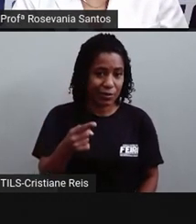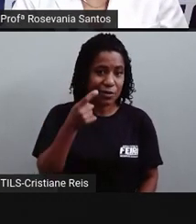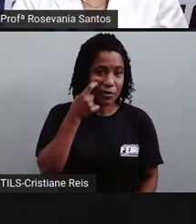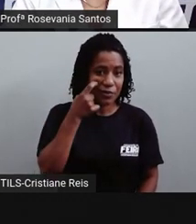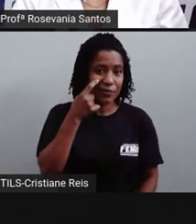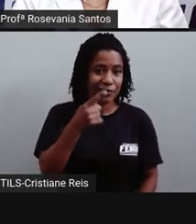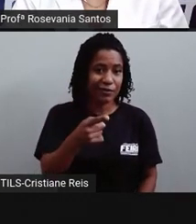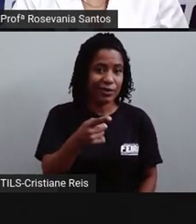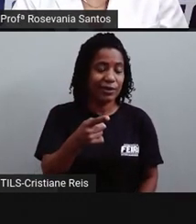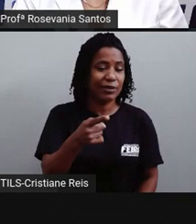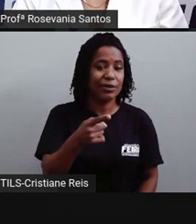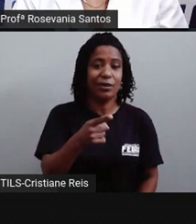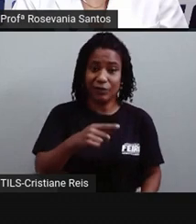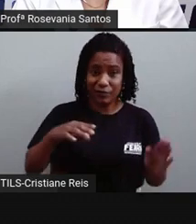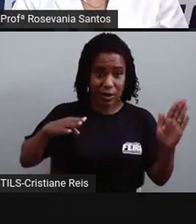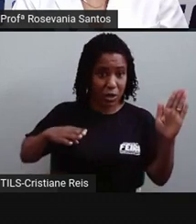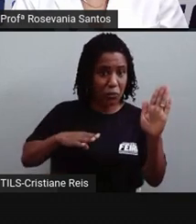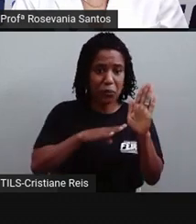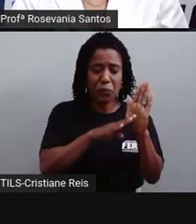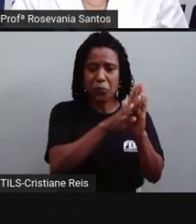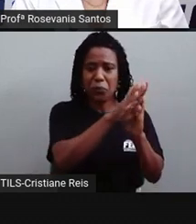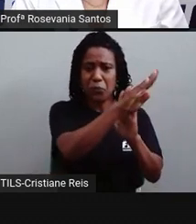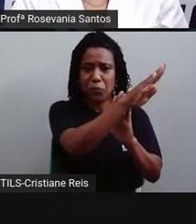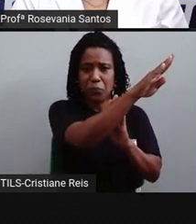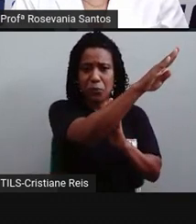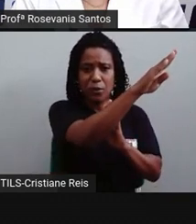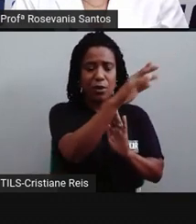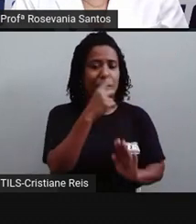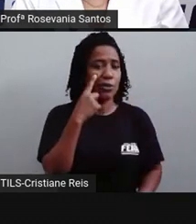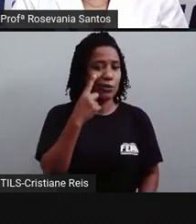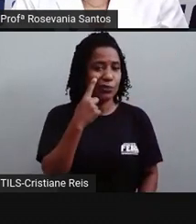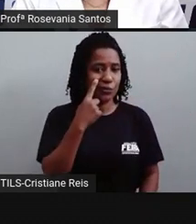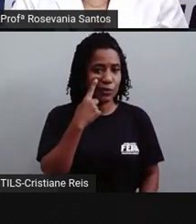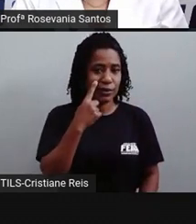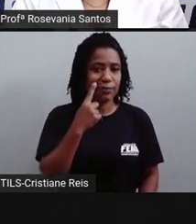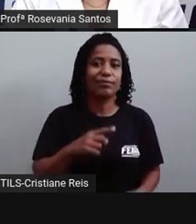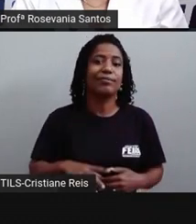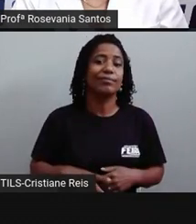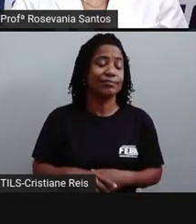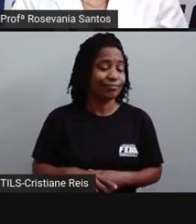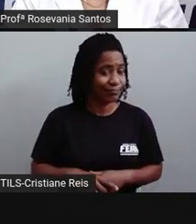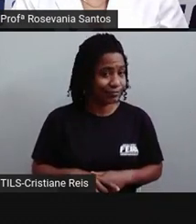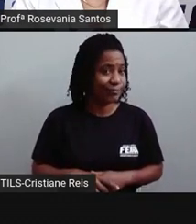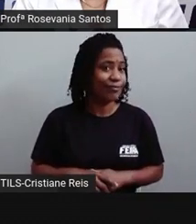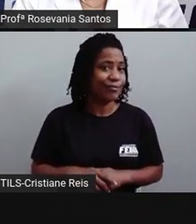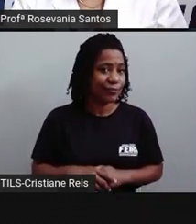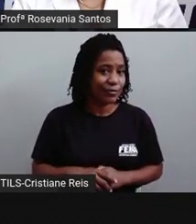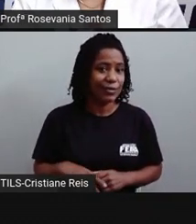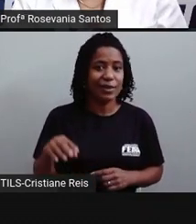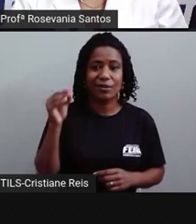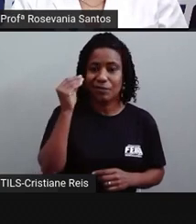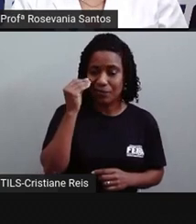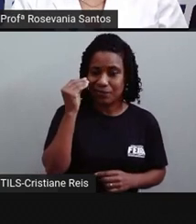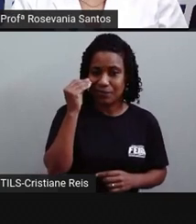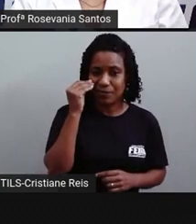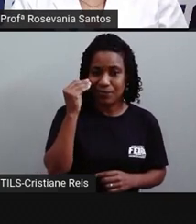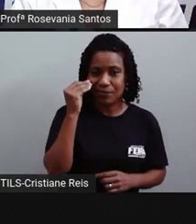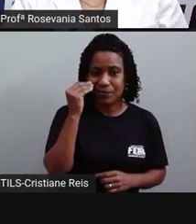a gente fez uma rampa de subida, né? Eu acho legal também essa imagenzinha aqui, que mostra também, mais uma vez, né,